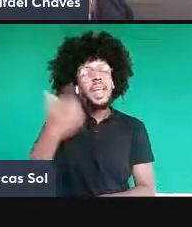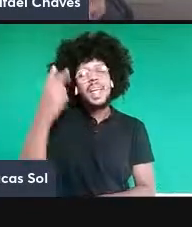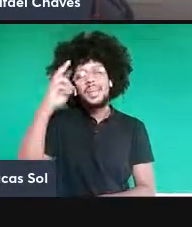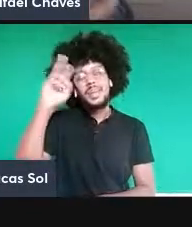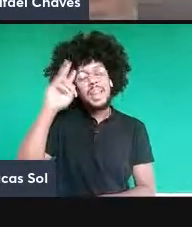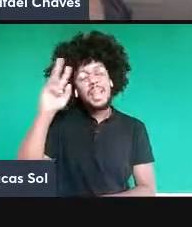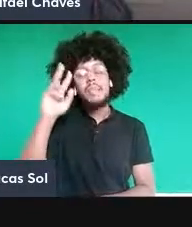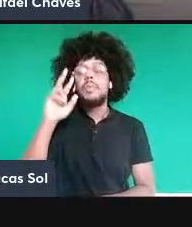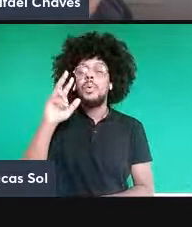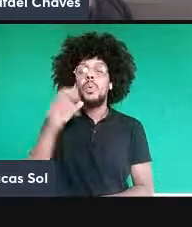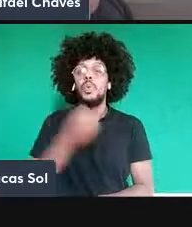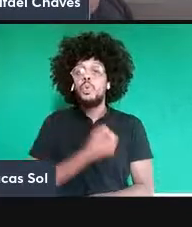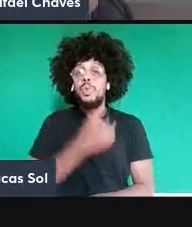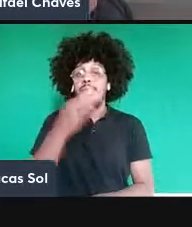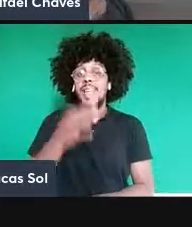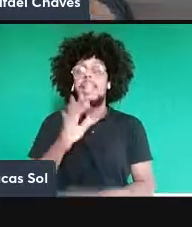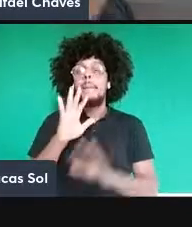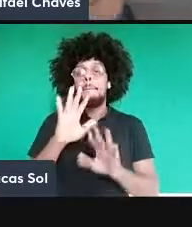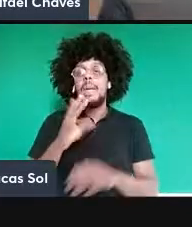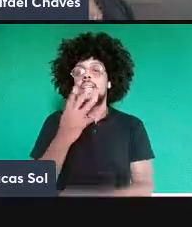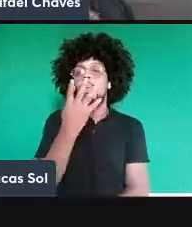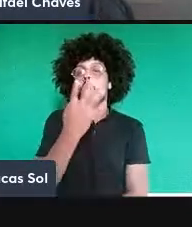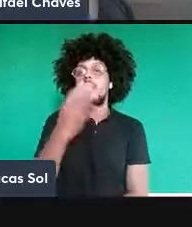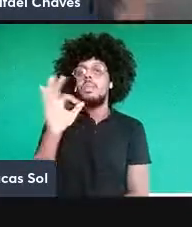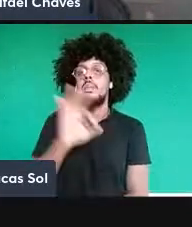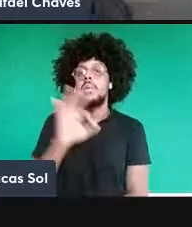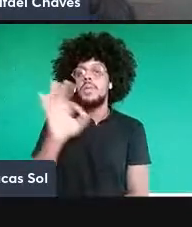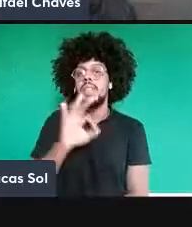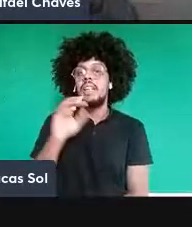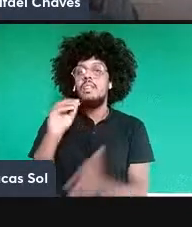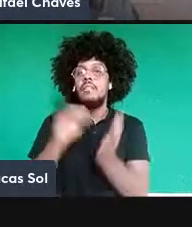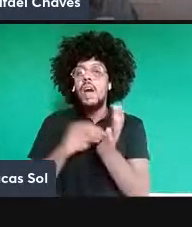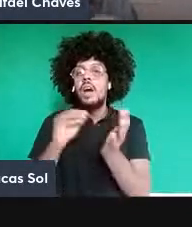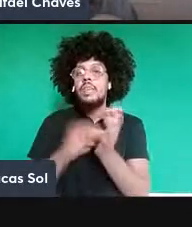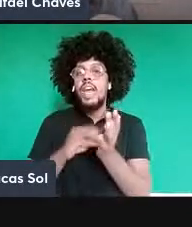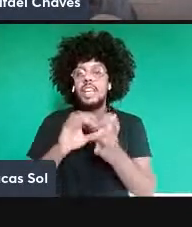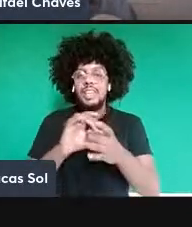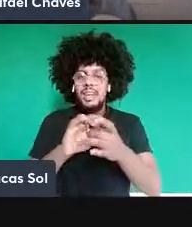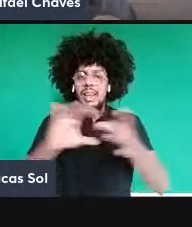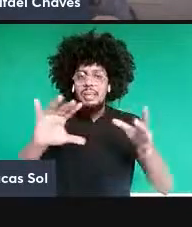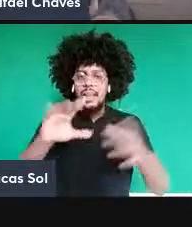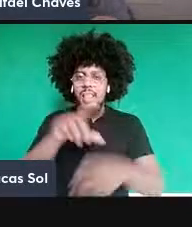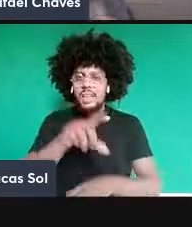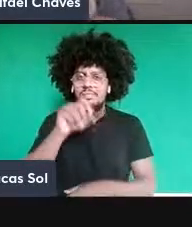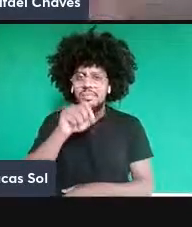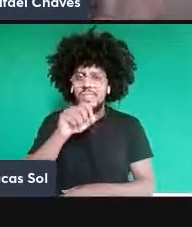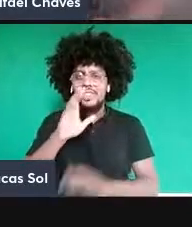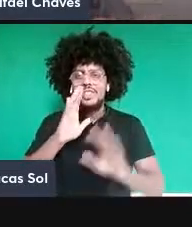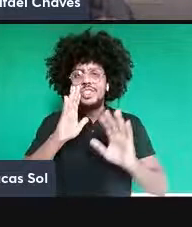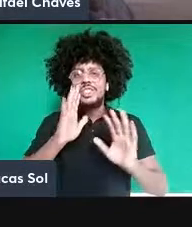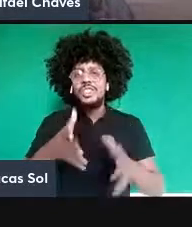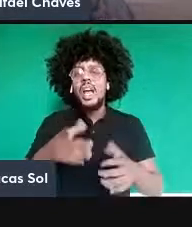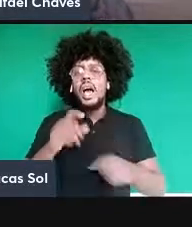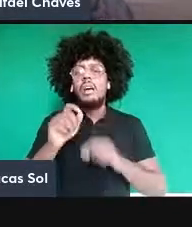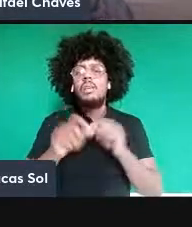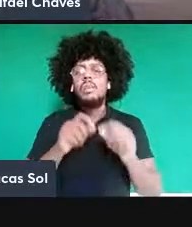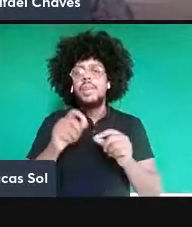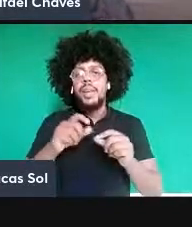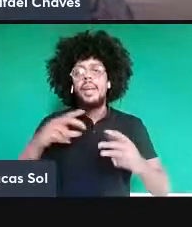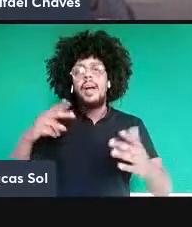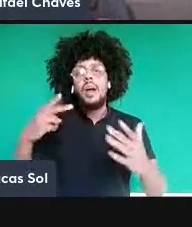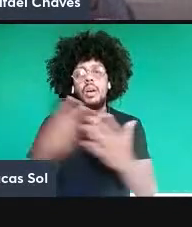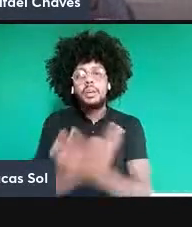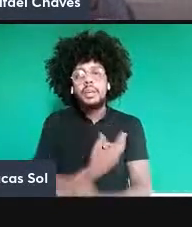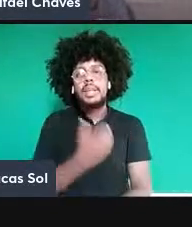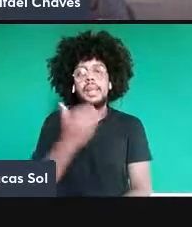% de falta de livre arbítrio e isso já é suficiente para eu explicar uma violação máxima de uma desigualdade de Bell.